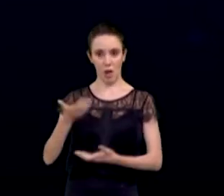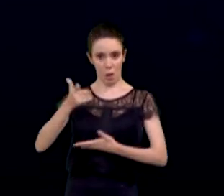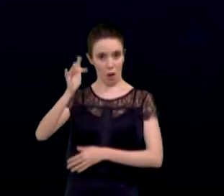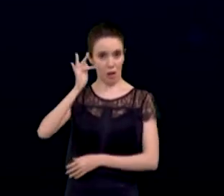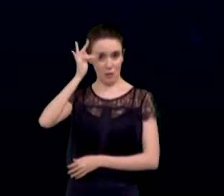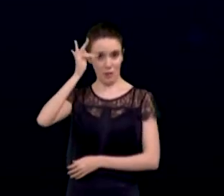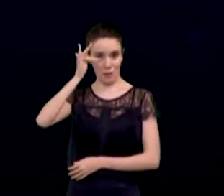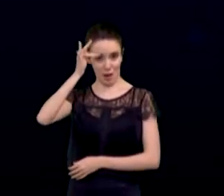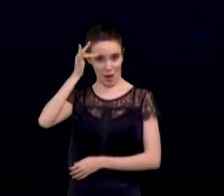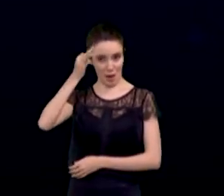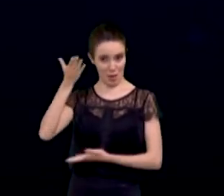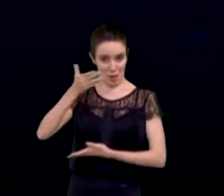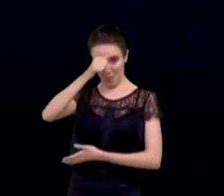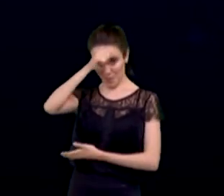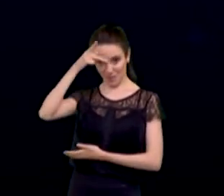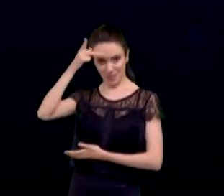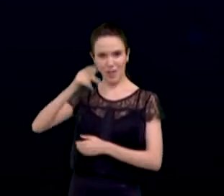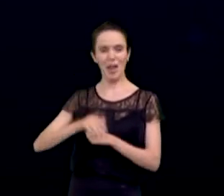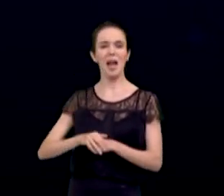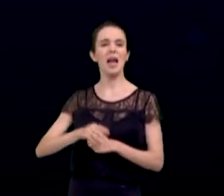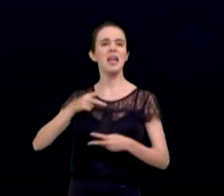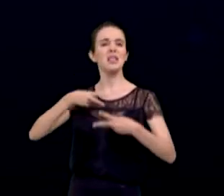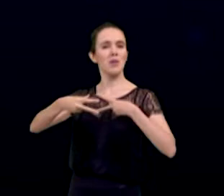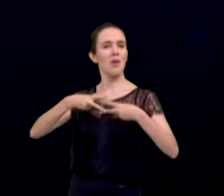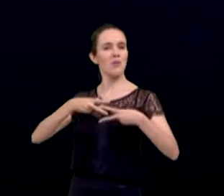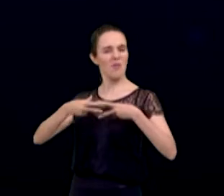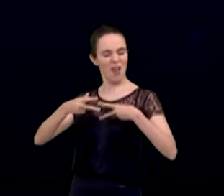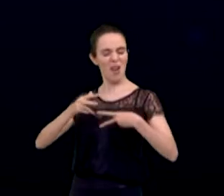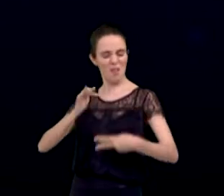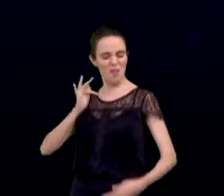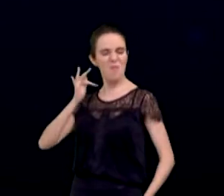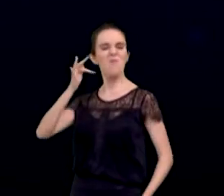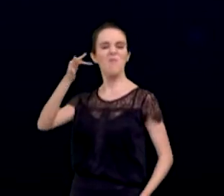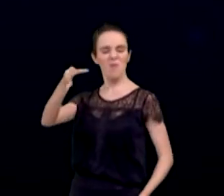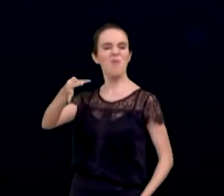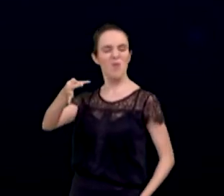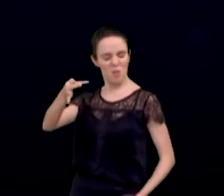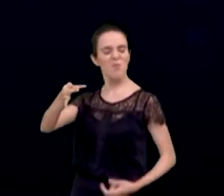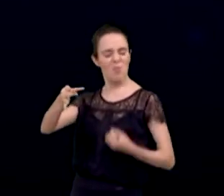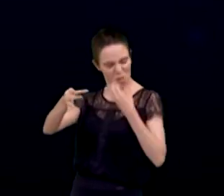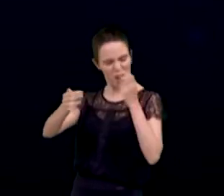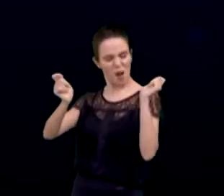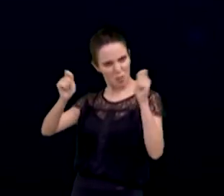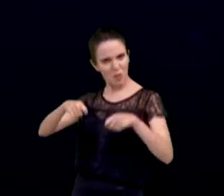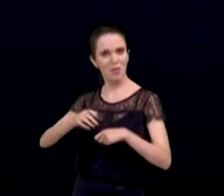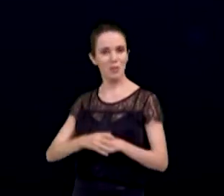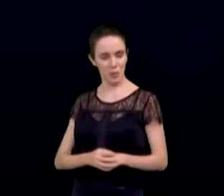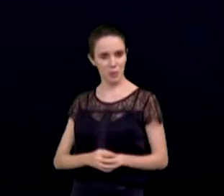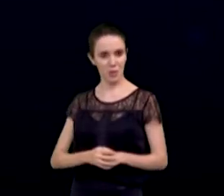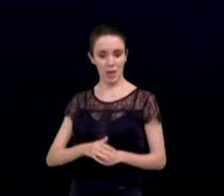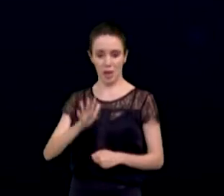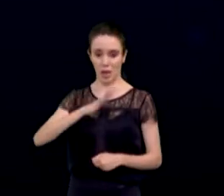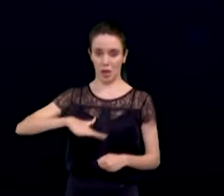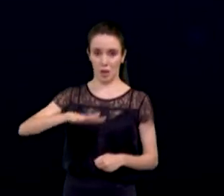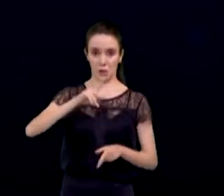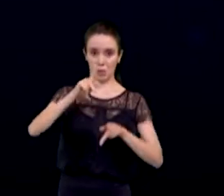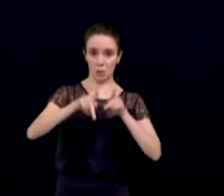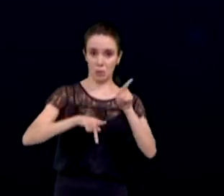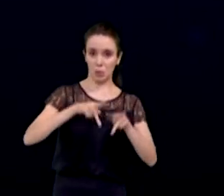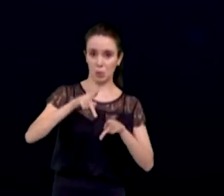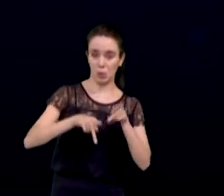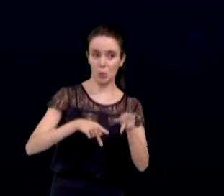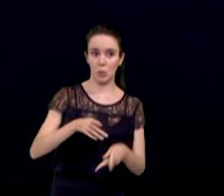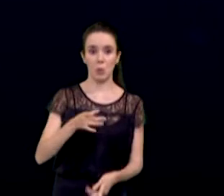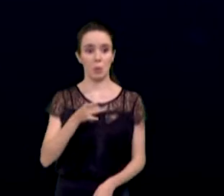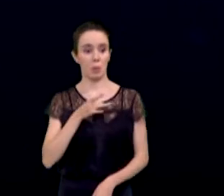tinha como eslogan, São José tem futuro. A população, com medo e com a péssima